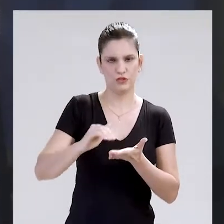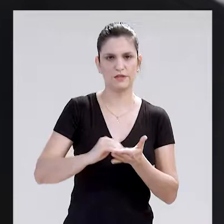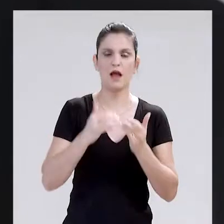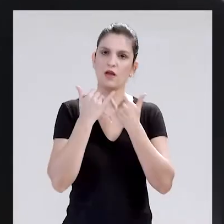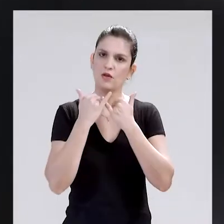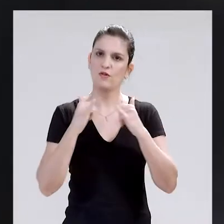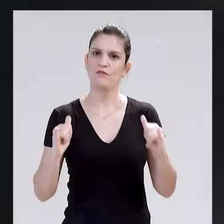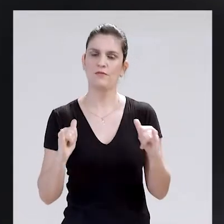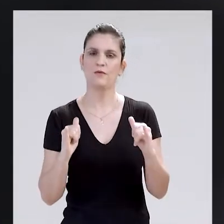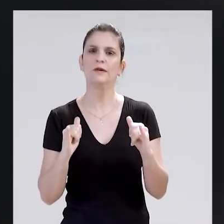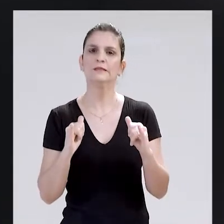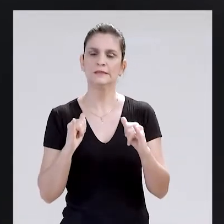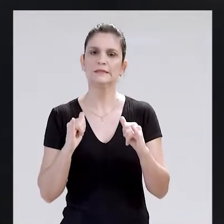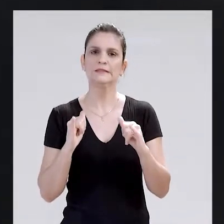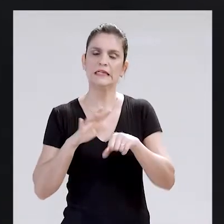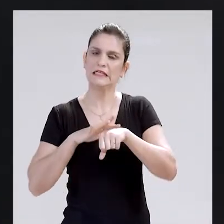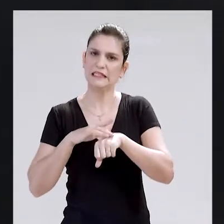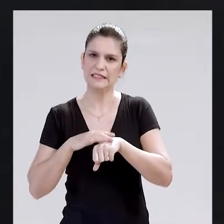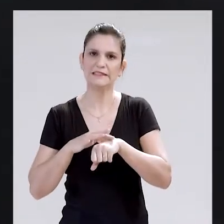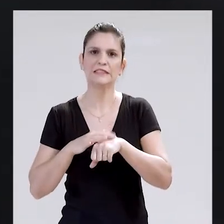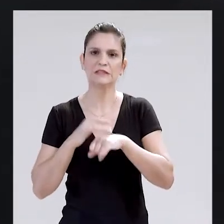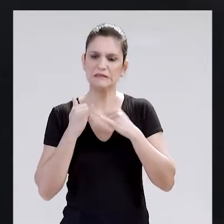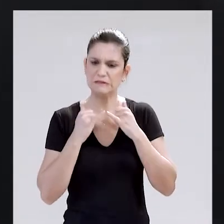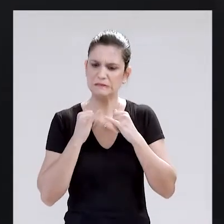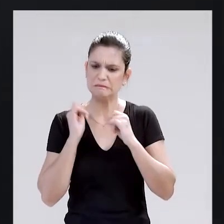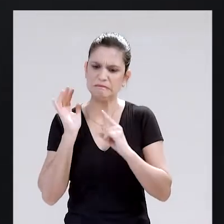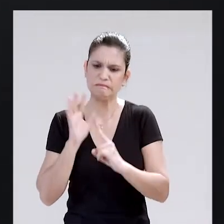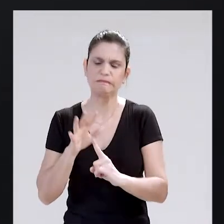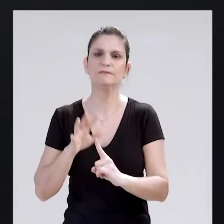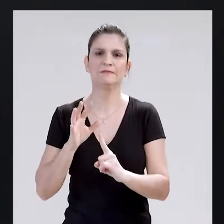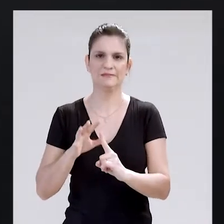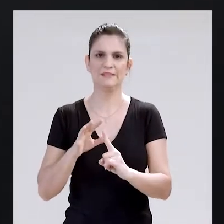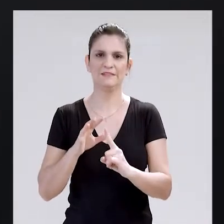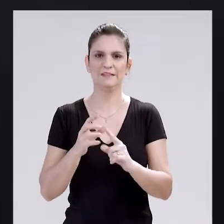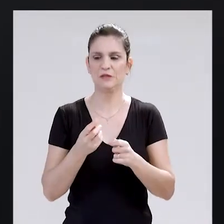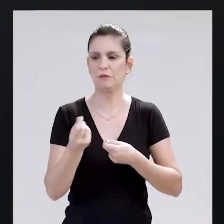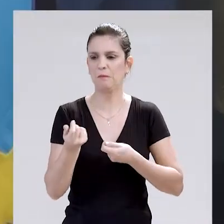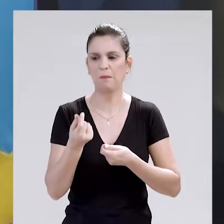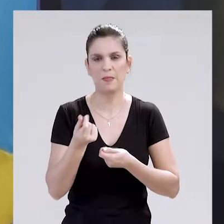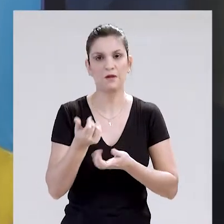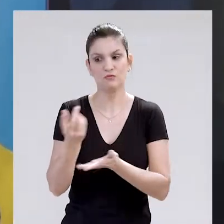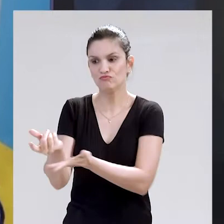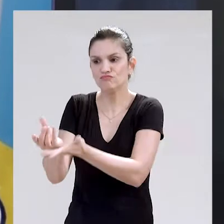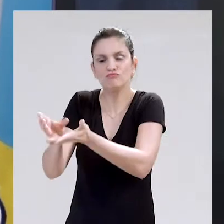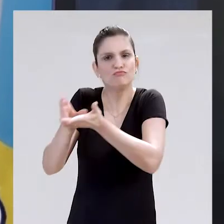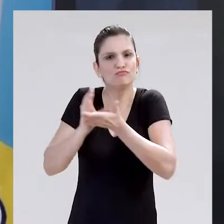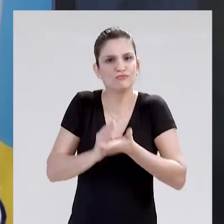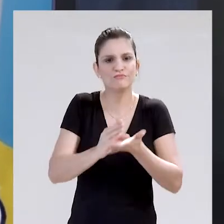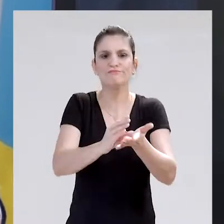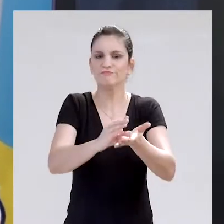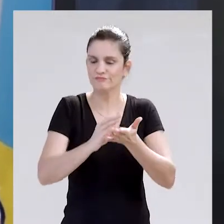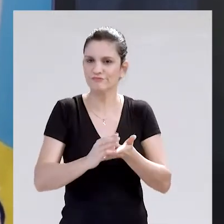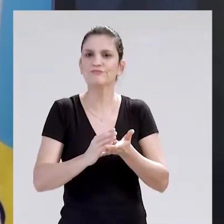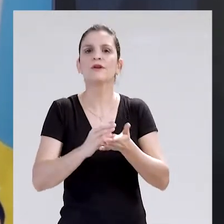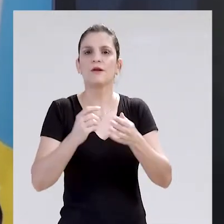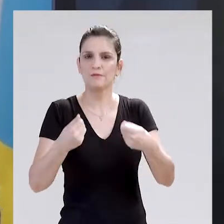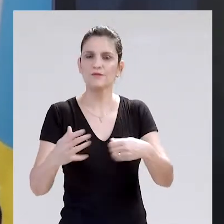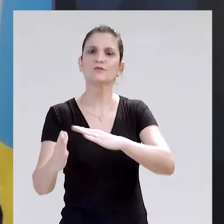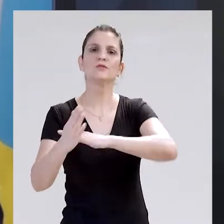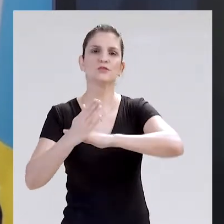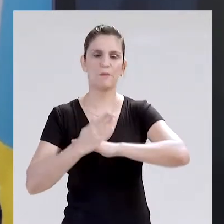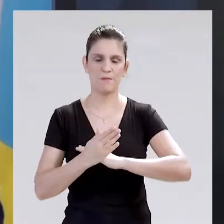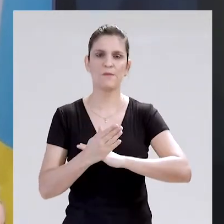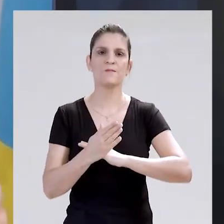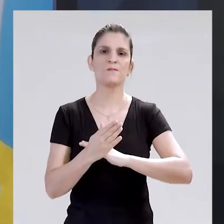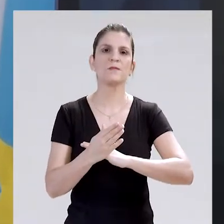Filho, disse aos vereadores que a doença impactou forte na parte financeira da secretaria. Ele detalhou os recursos recebidos para